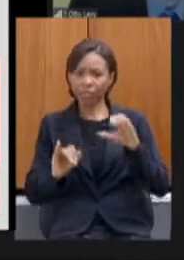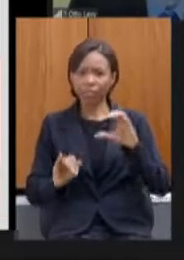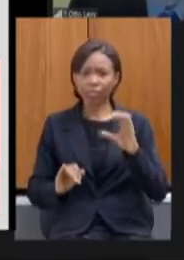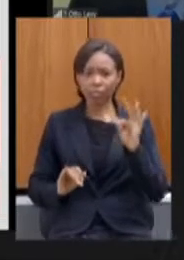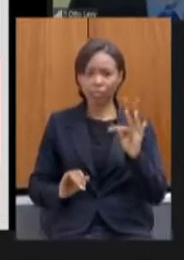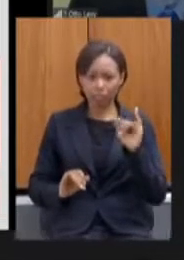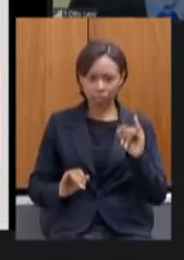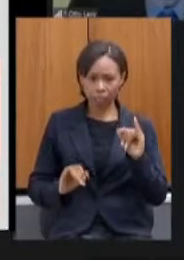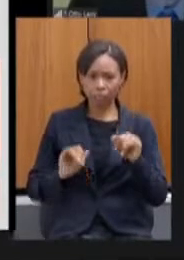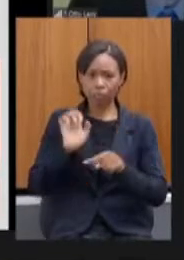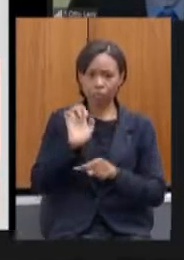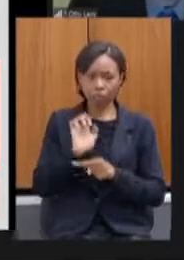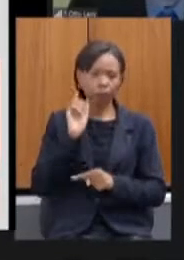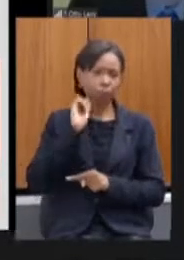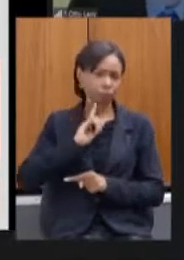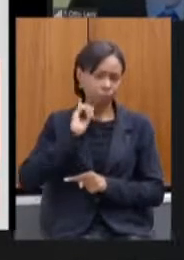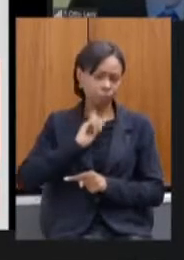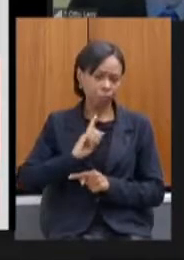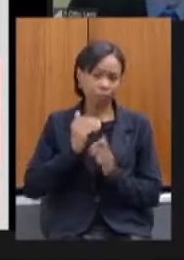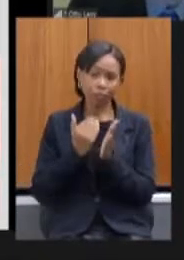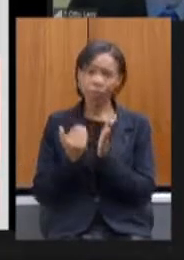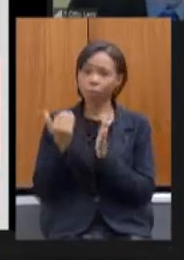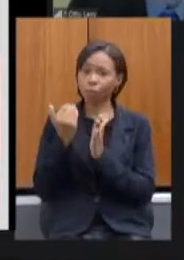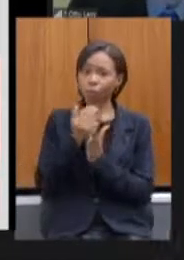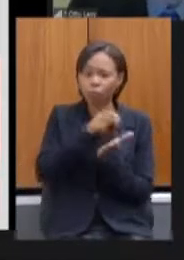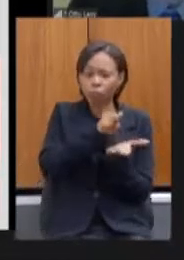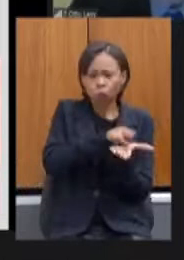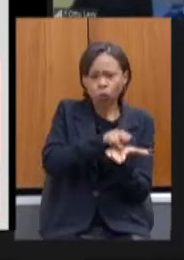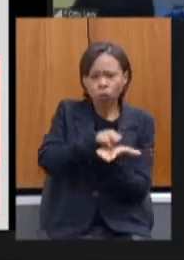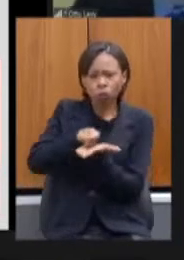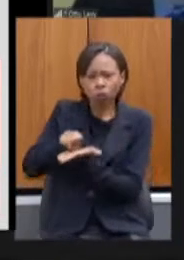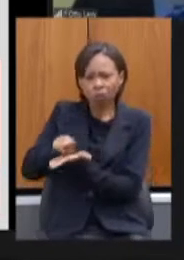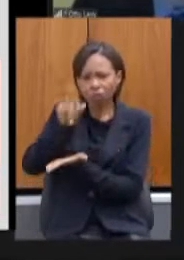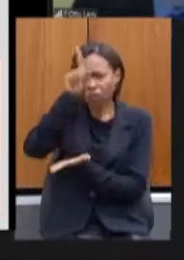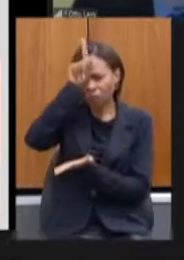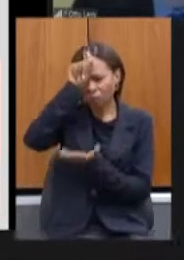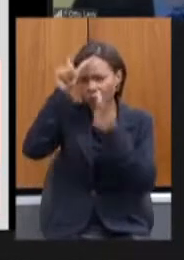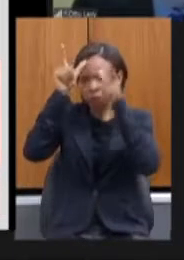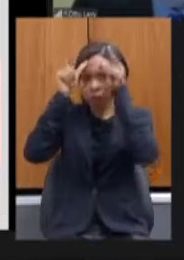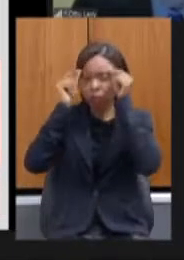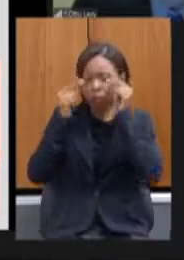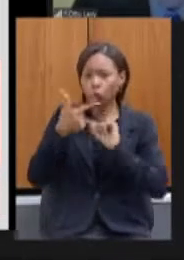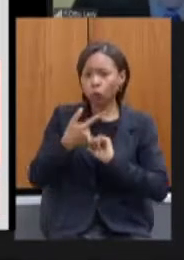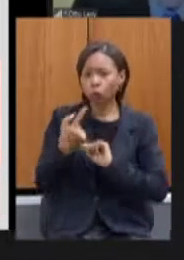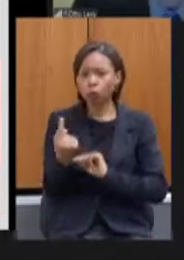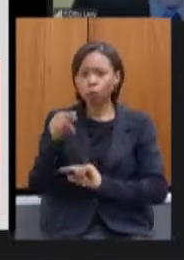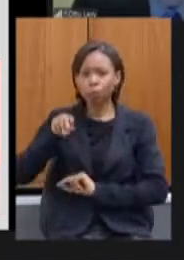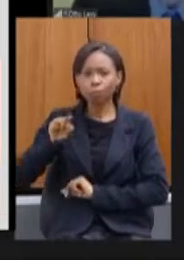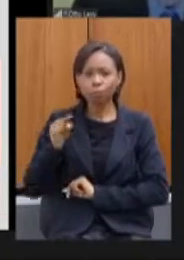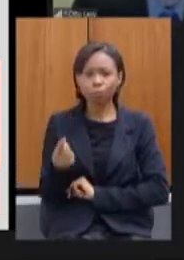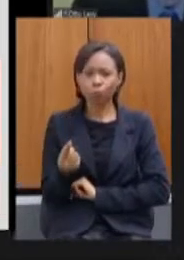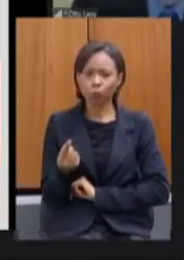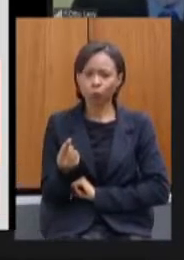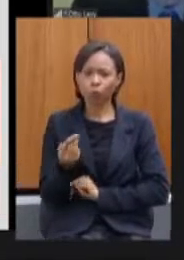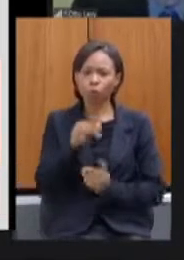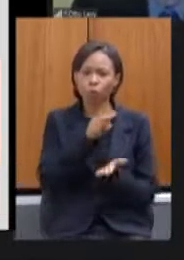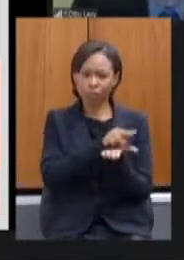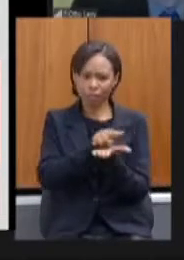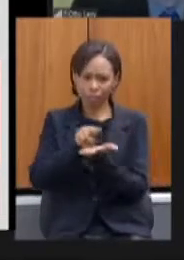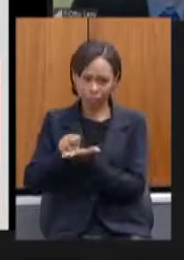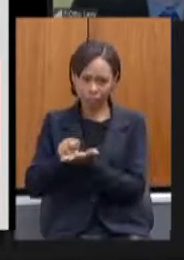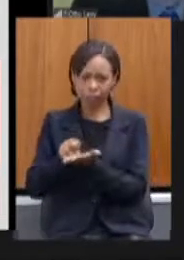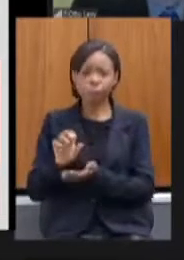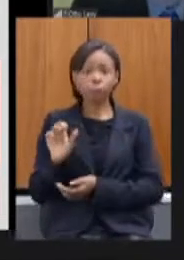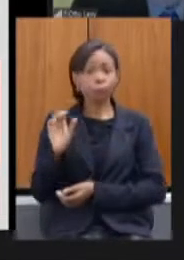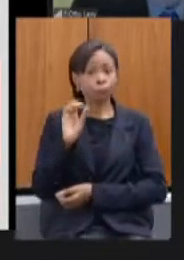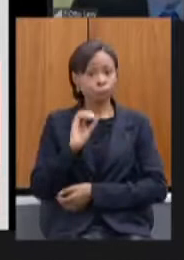e também com o aumento do número de leitos de enfermaria chegando a mais de 21 mil leitos em outubro